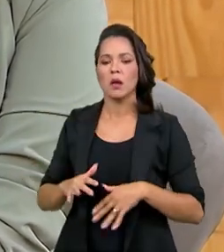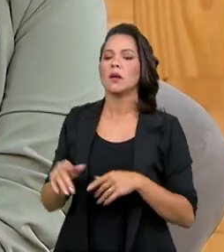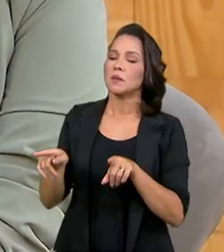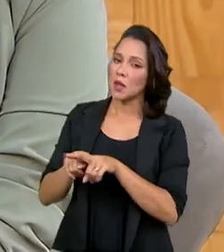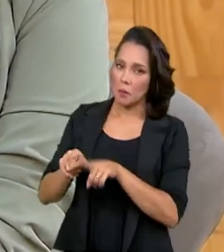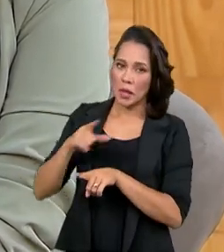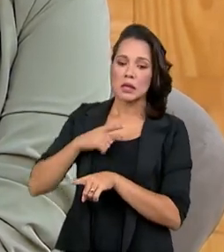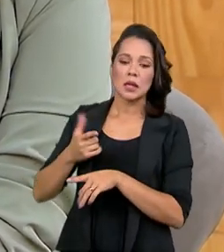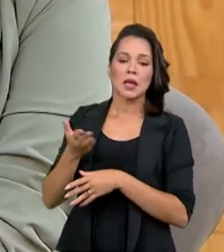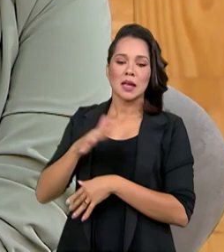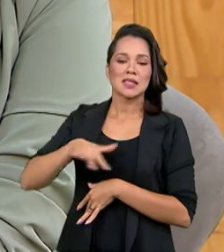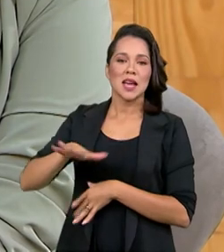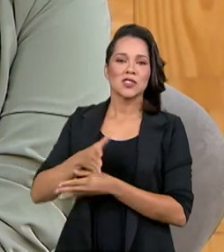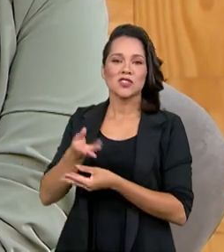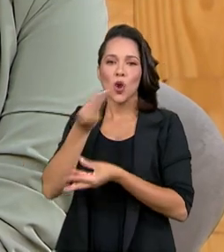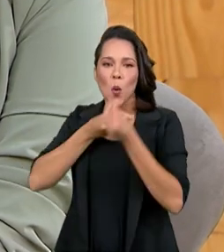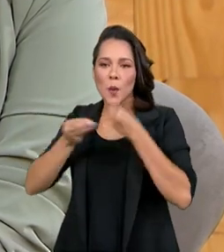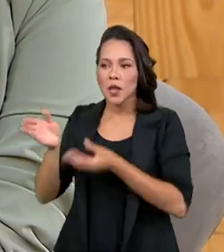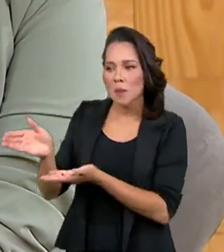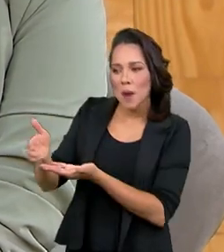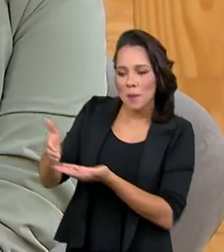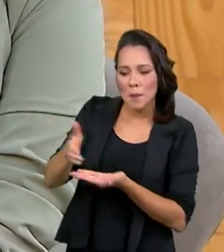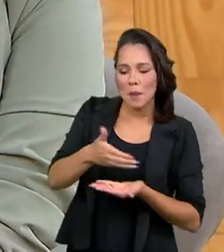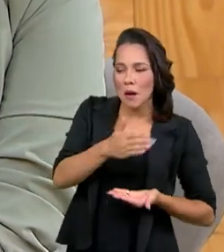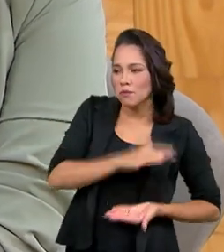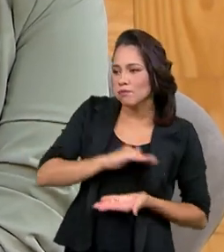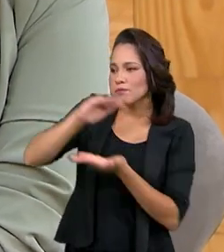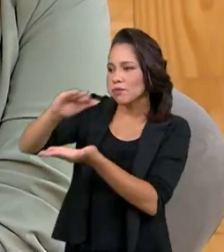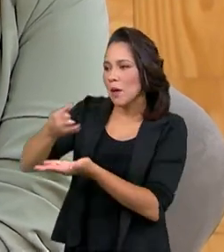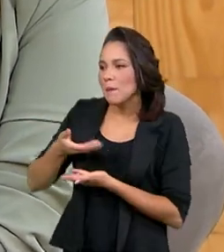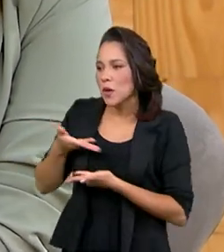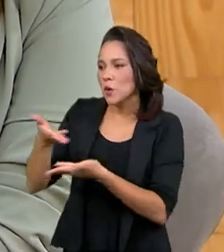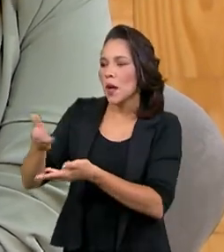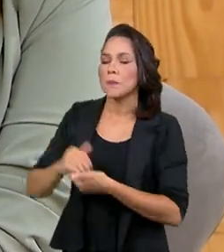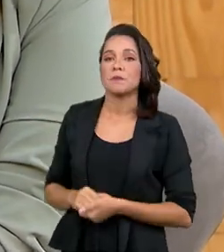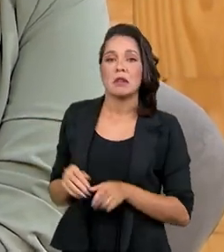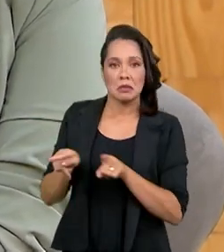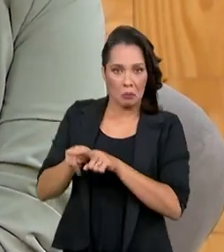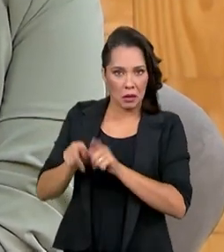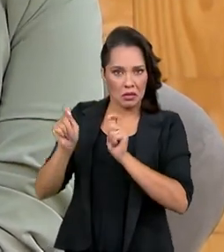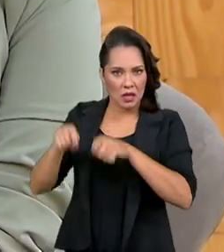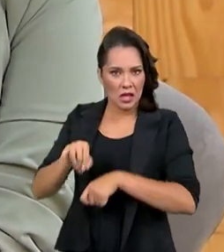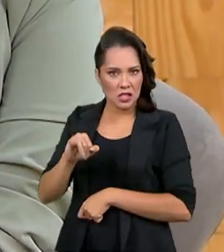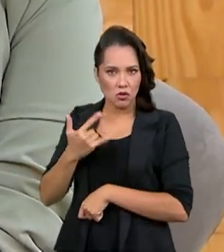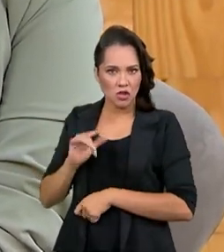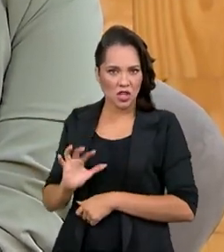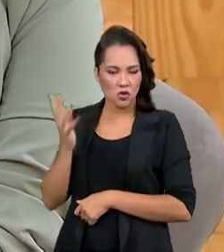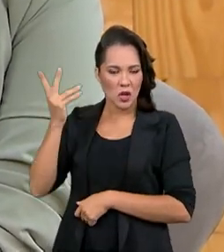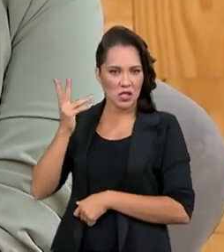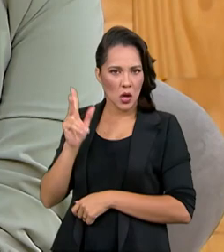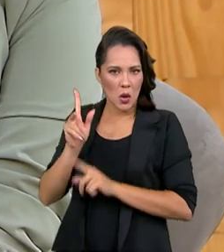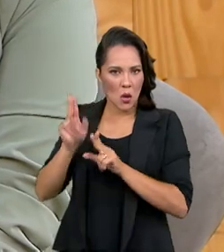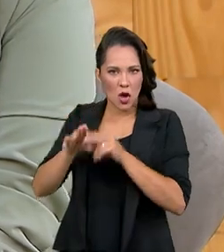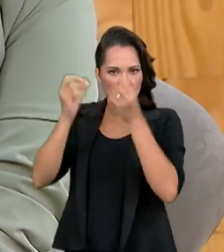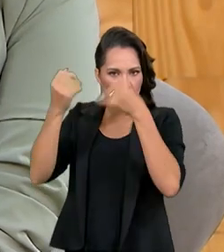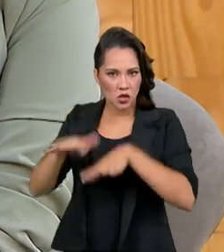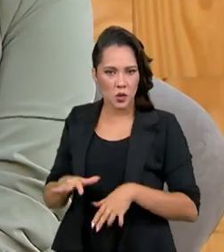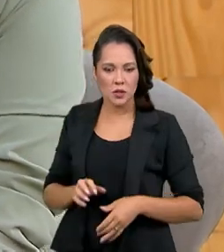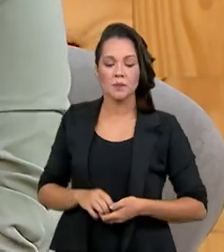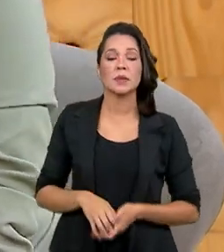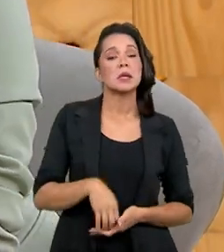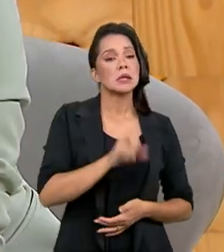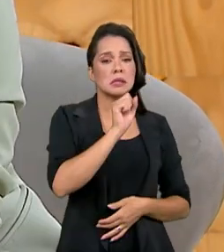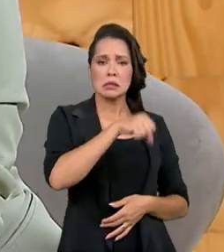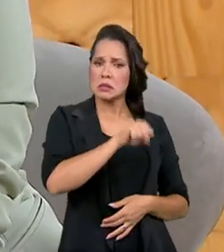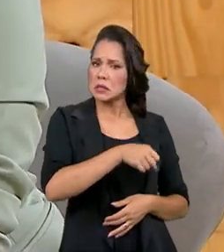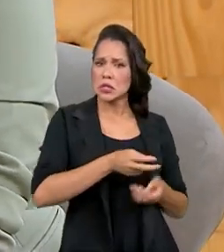também essa parte de coleta de alimentos para doação, mas isso também funciona quando não há uma situação como essa de desastre? Como é que é?